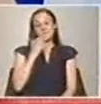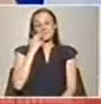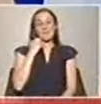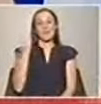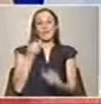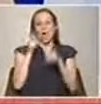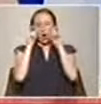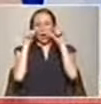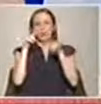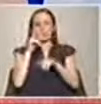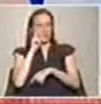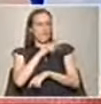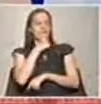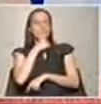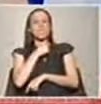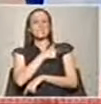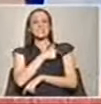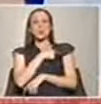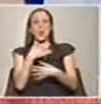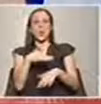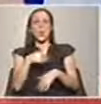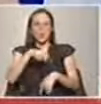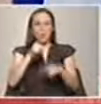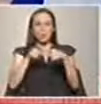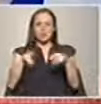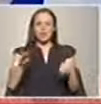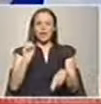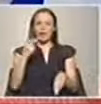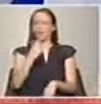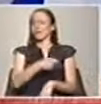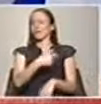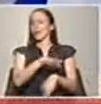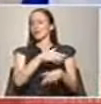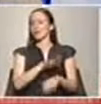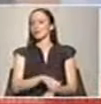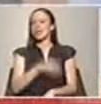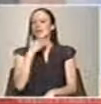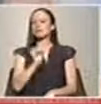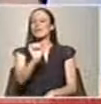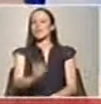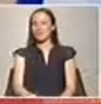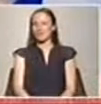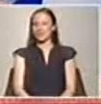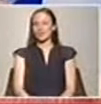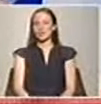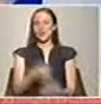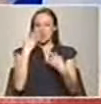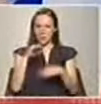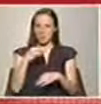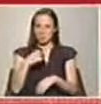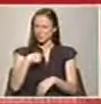de facto a pele está vermelha, regra geral, correm para o hospital ou deixam-se ficar? Pela sua experiência, o que é que lhe diz? Não, atualmente não vão